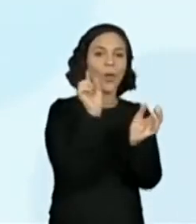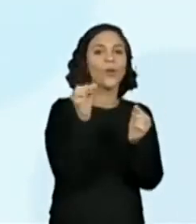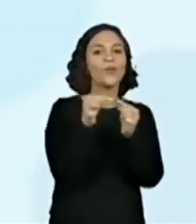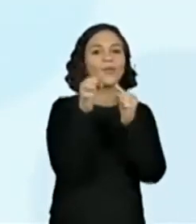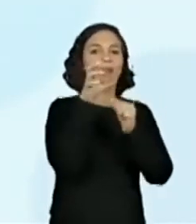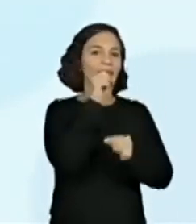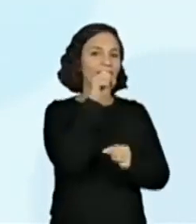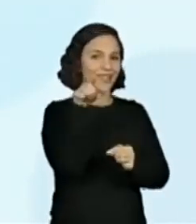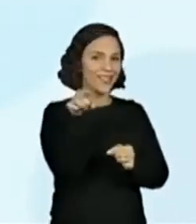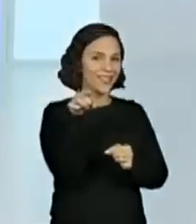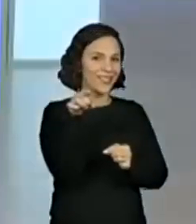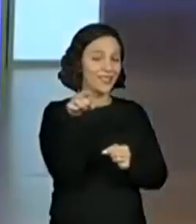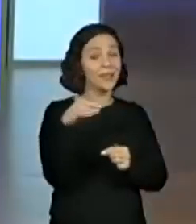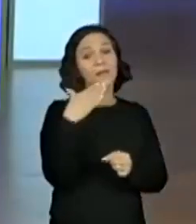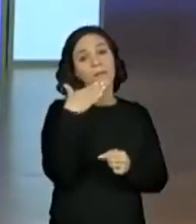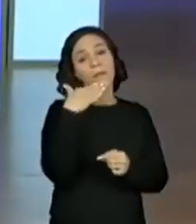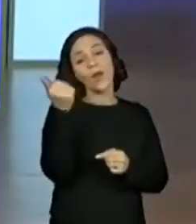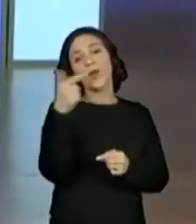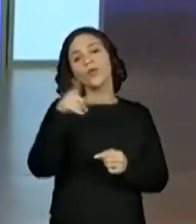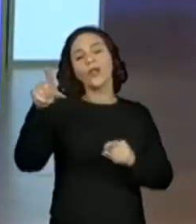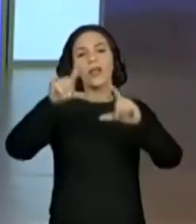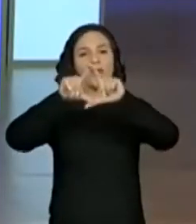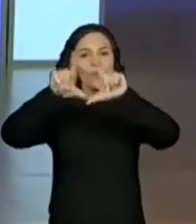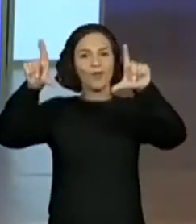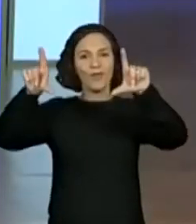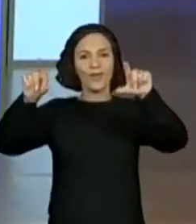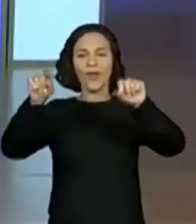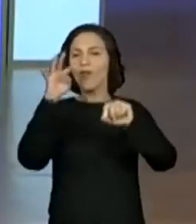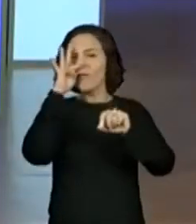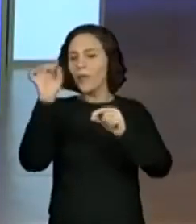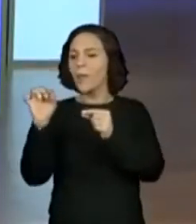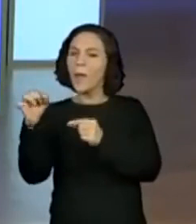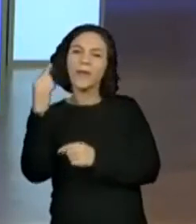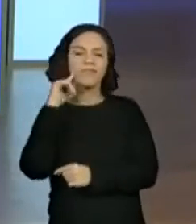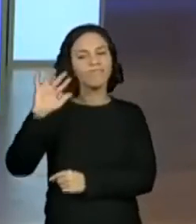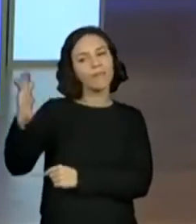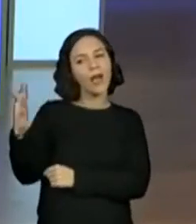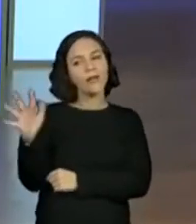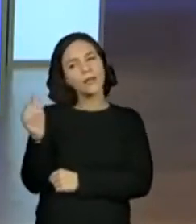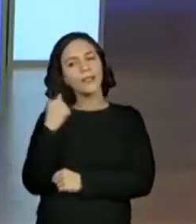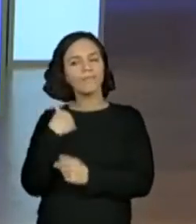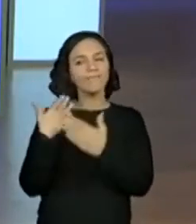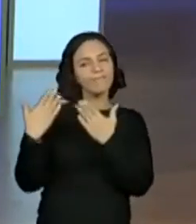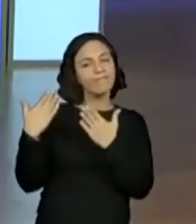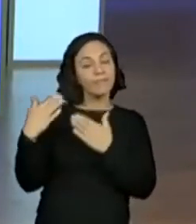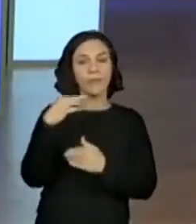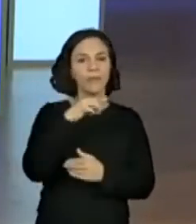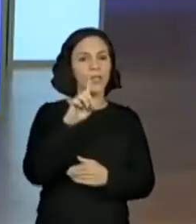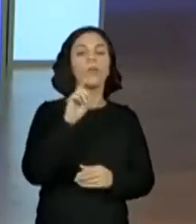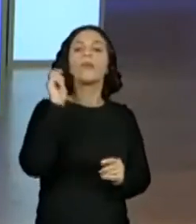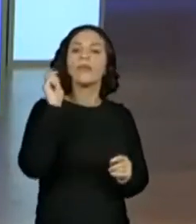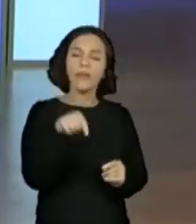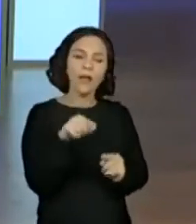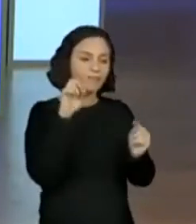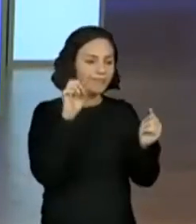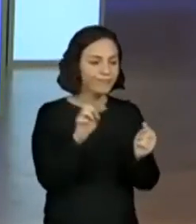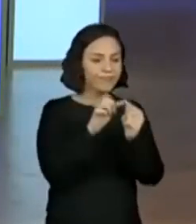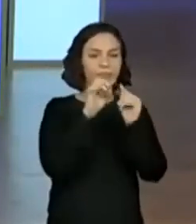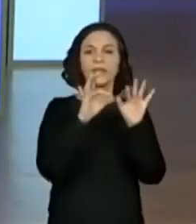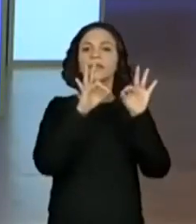Do que olhar para aquele quadro lá da Margarida que a gente fez uma estimativa. Nesse caso aqui, não. Eu consigo dar um valor